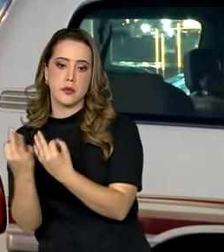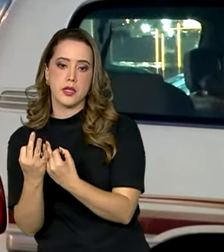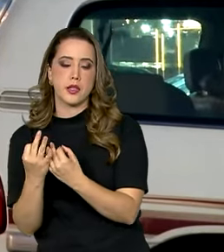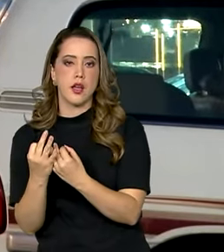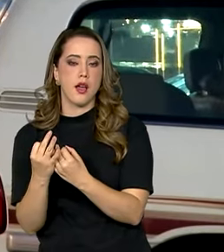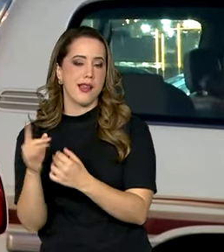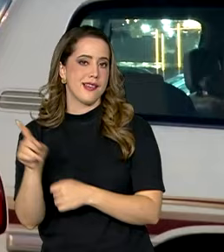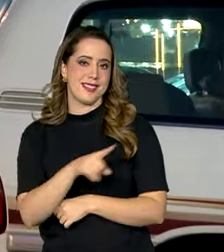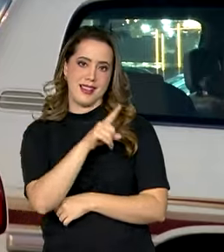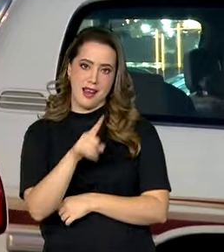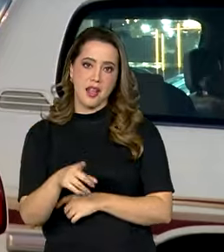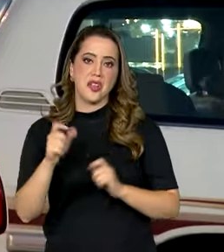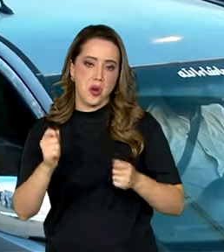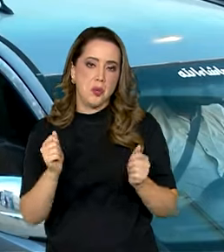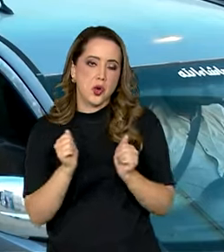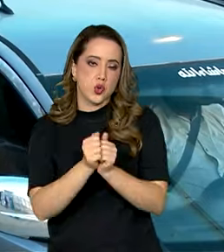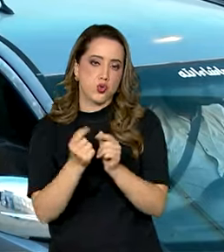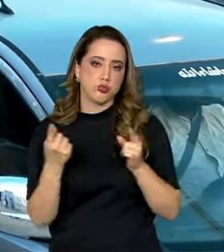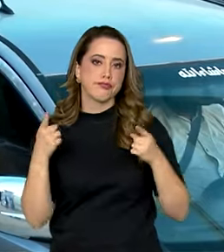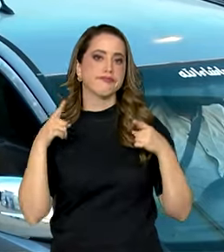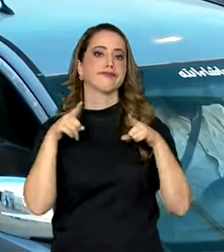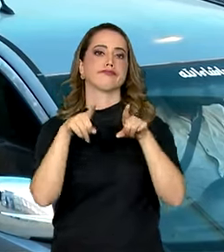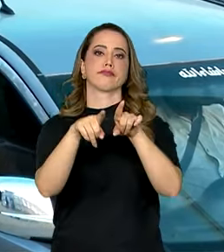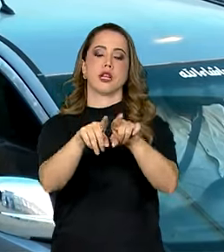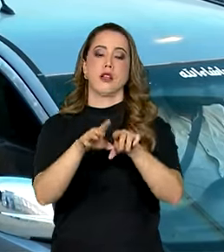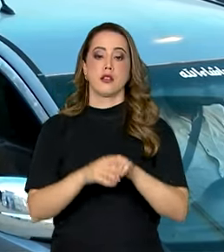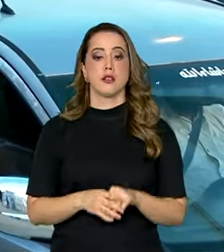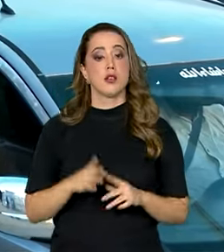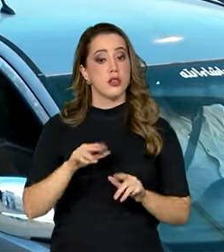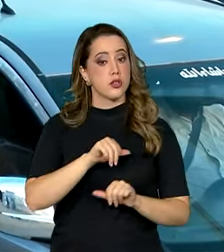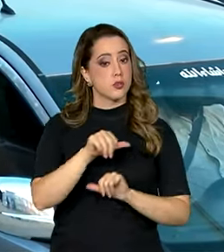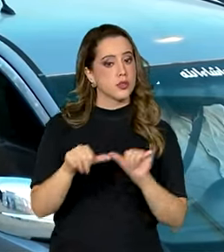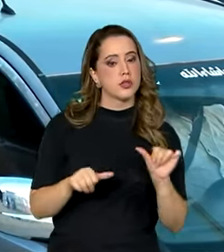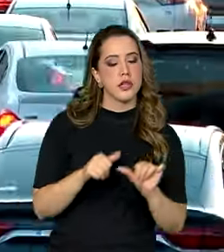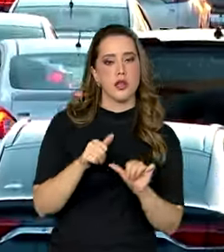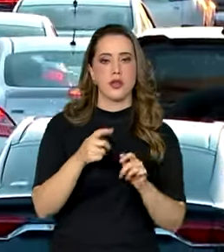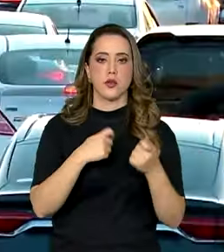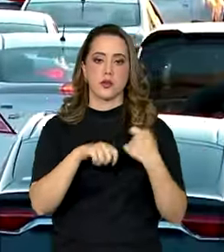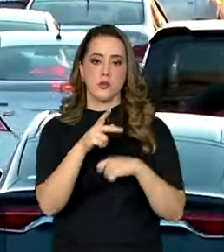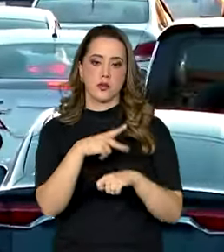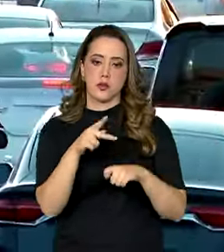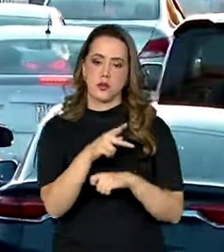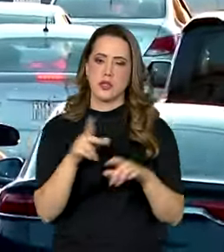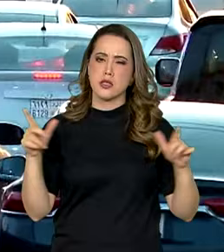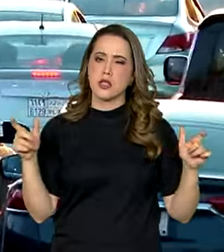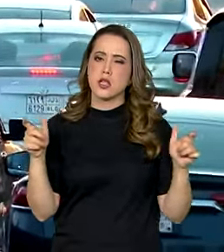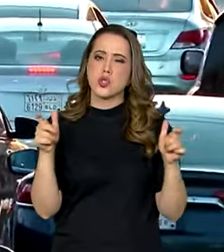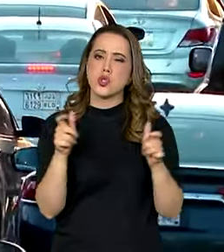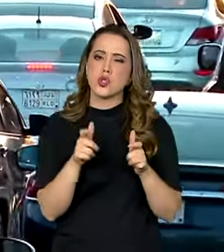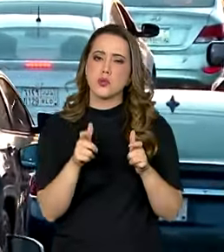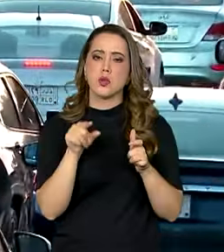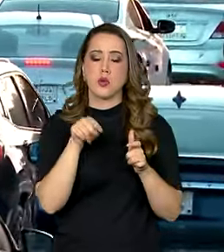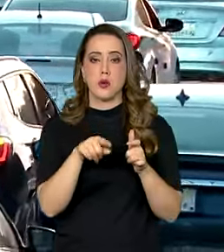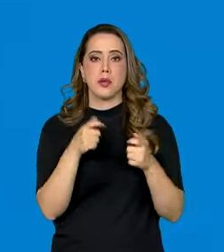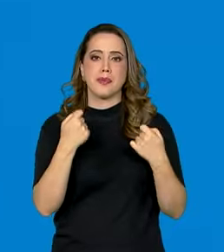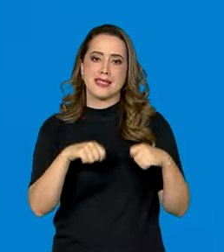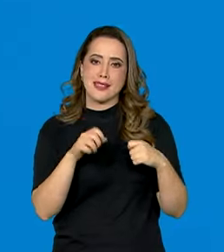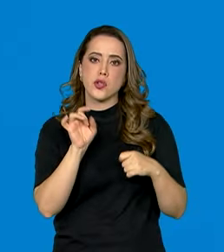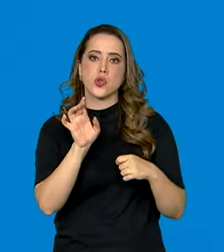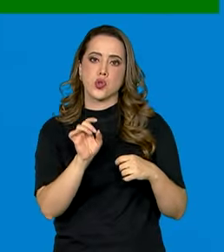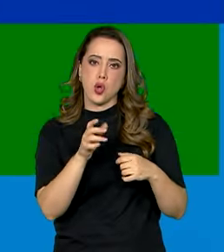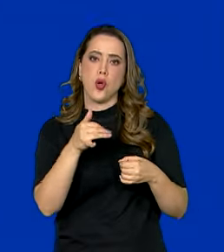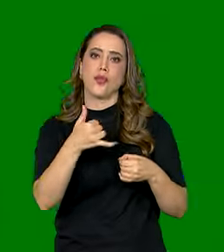essas mudanças têm sido impulsionadas com a meta de diversificar a economia do país e reduzir a dependência do petróleo.